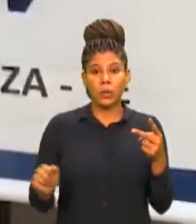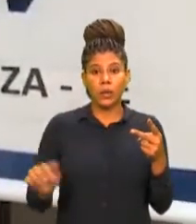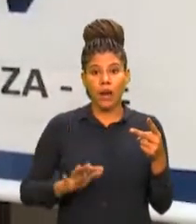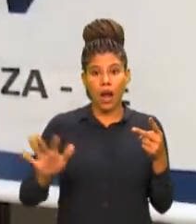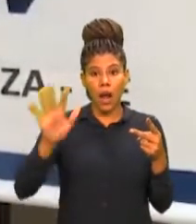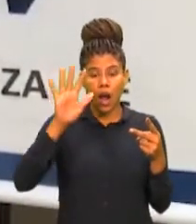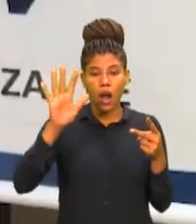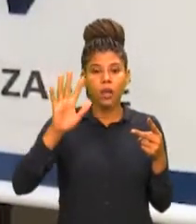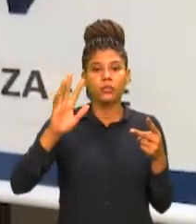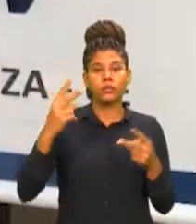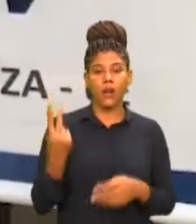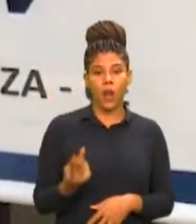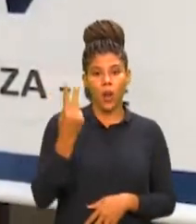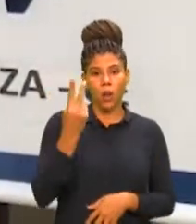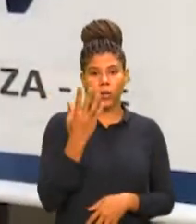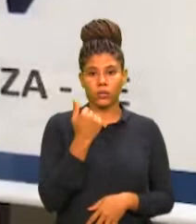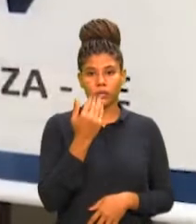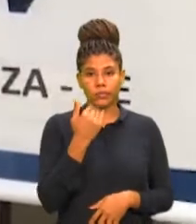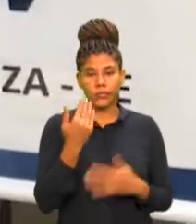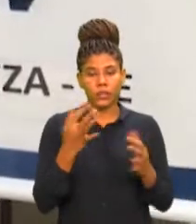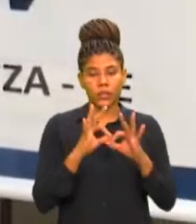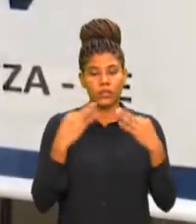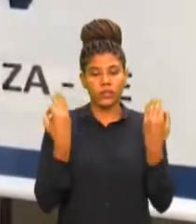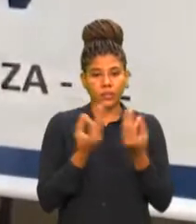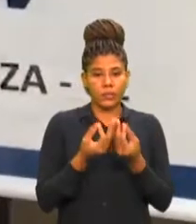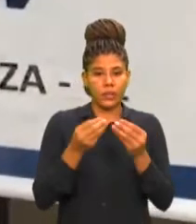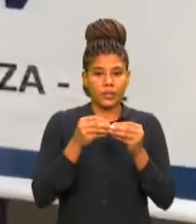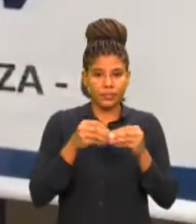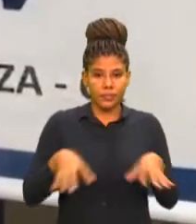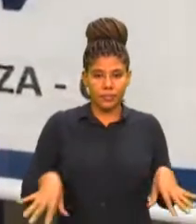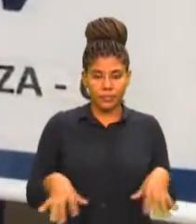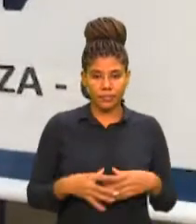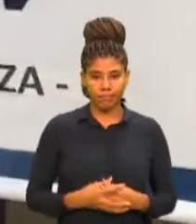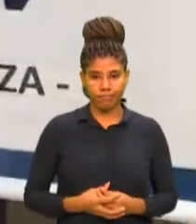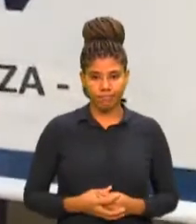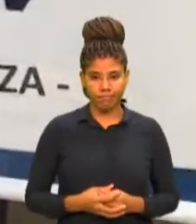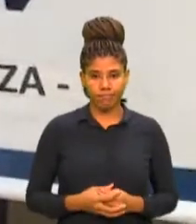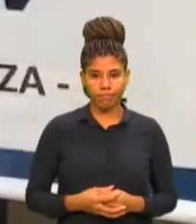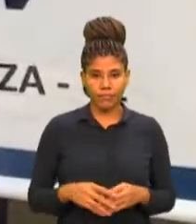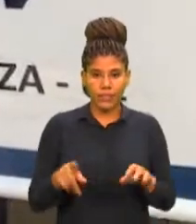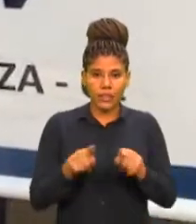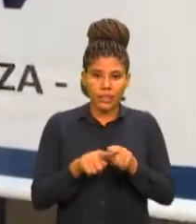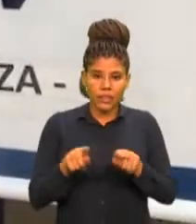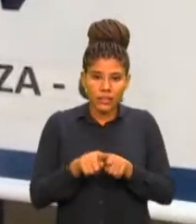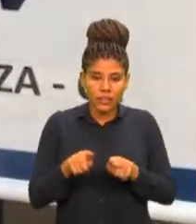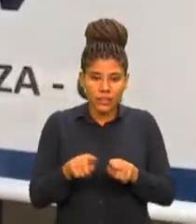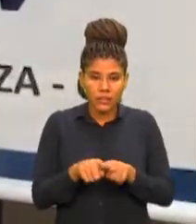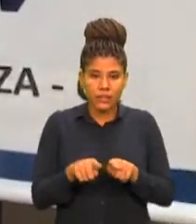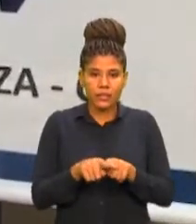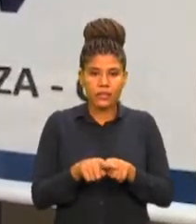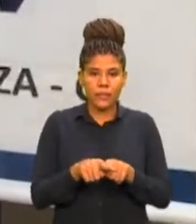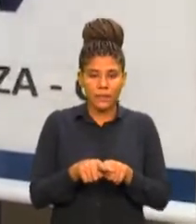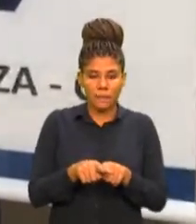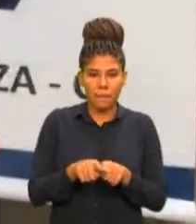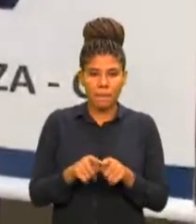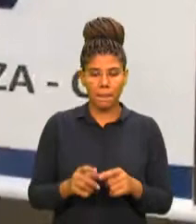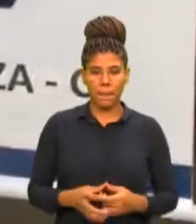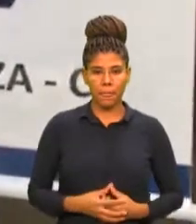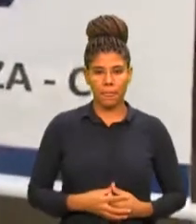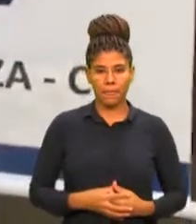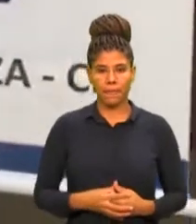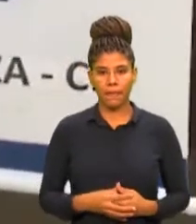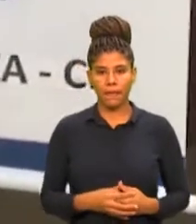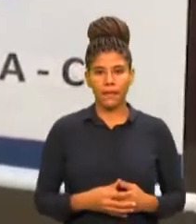afetado diretamente as famílias em situação de maior vulnerabilidade, e também ao público atendido pela LBV. A partir